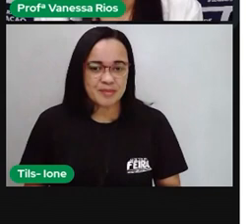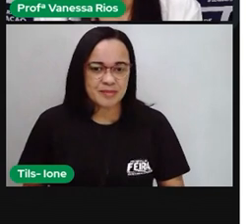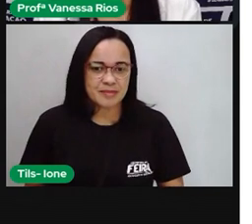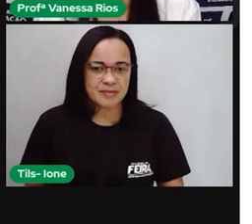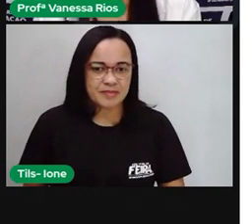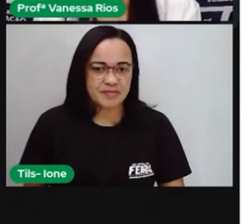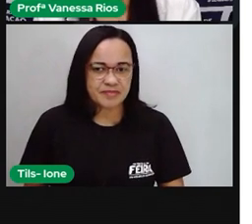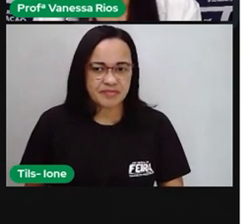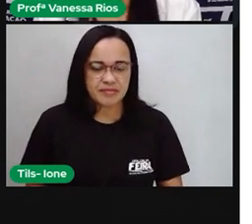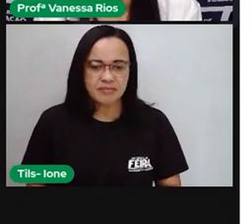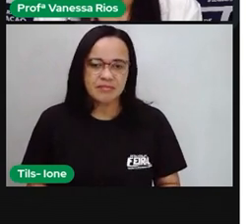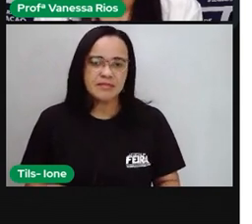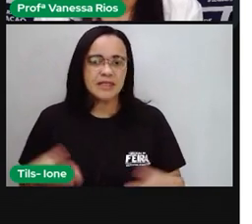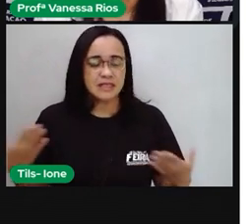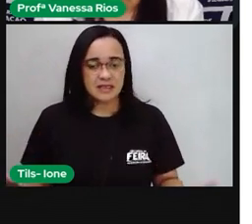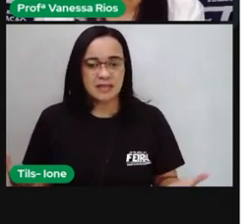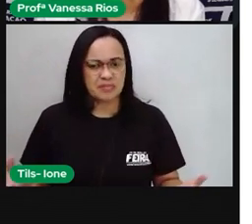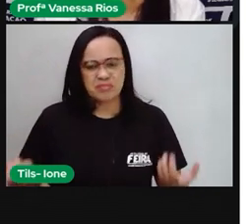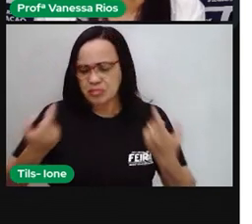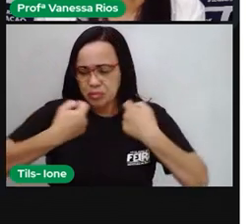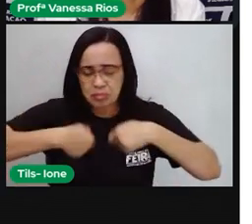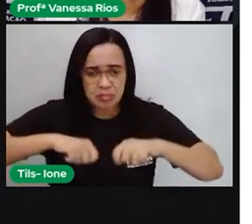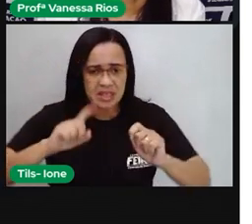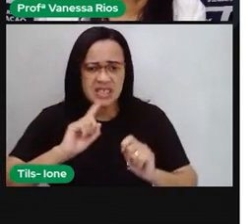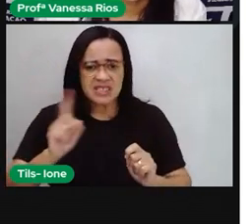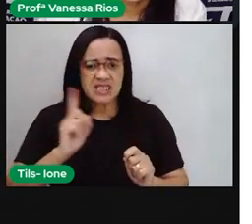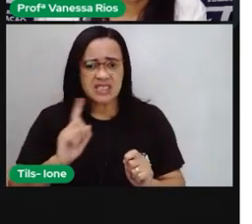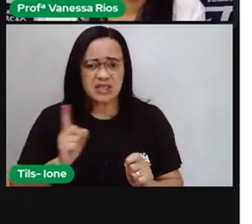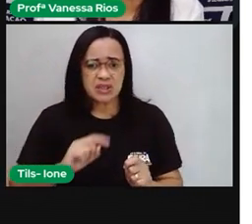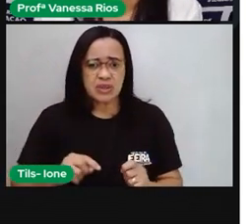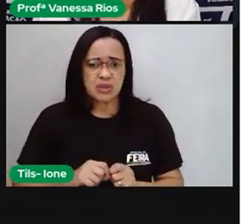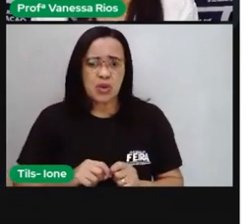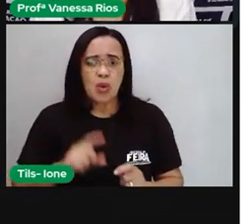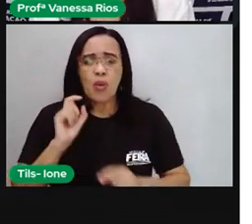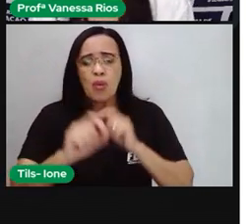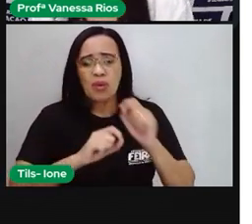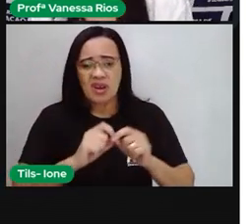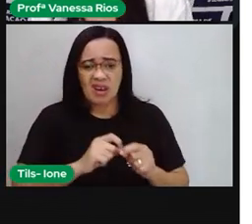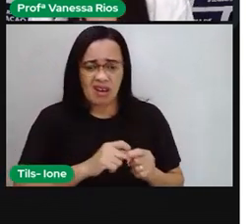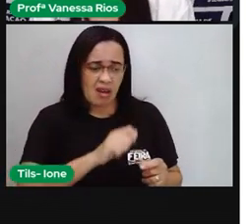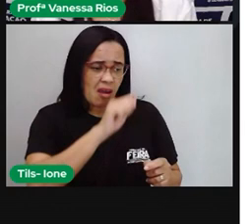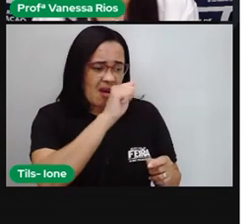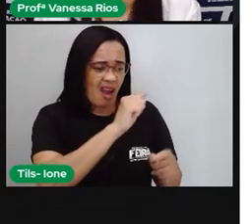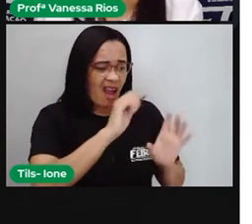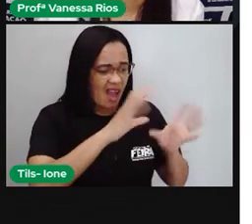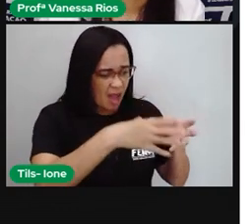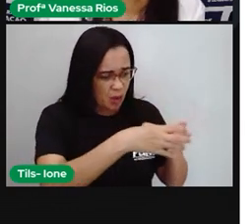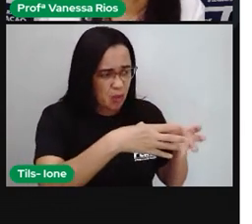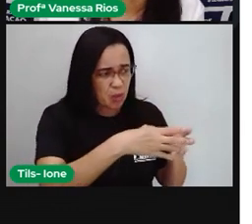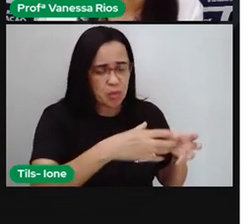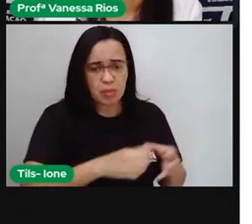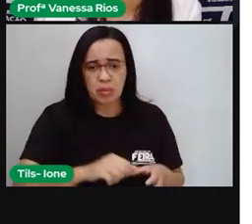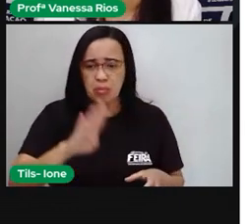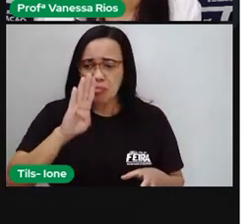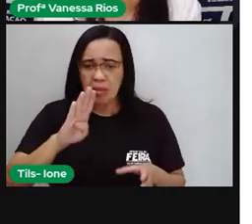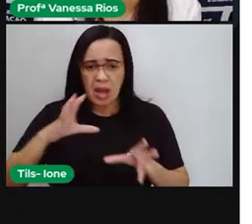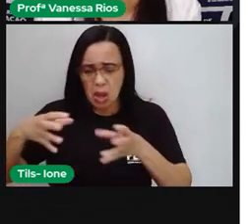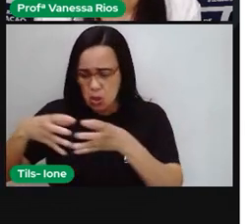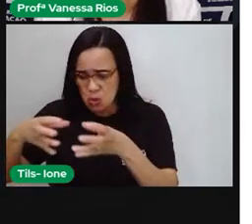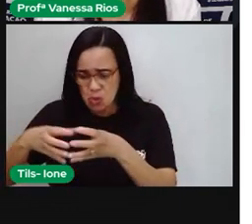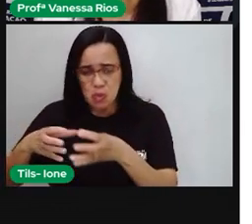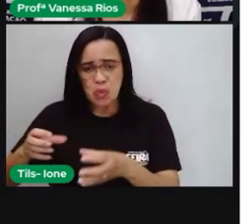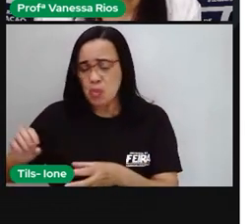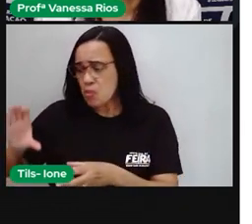não classificado. Eu não preciso classificar nem cultura A, nem cultura B, nem cultura melhor, nem cultura